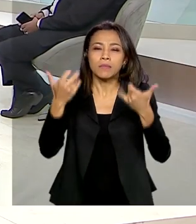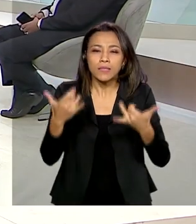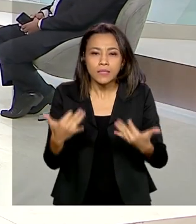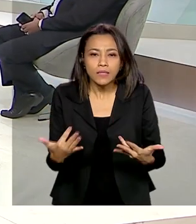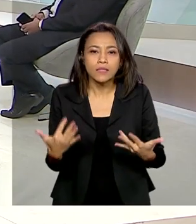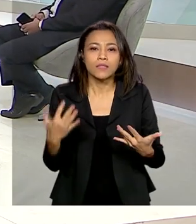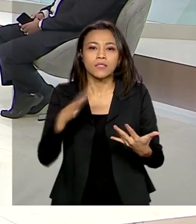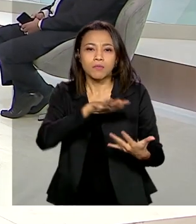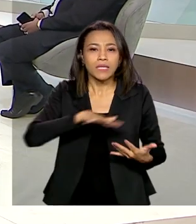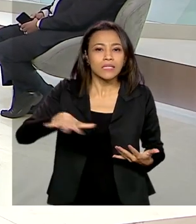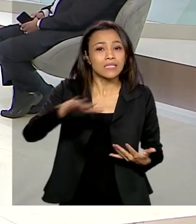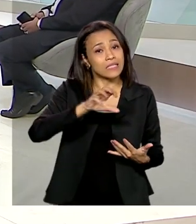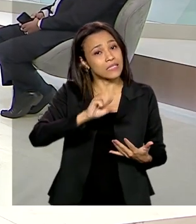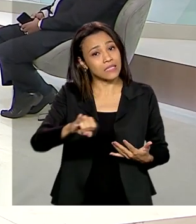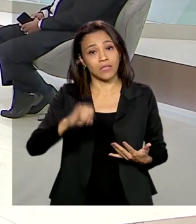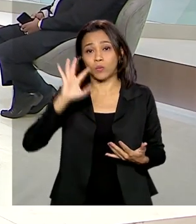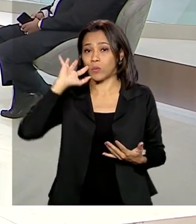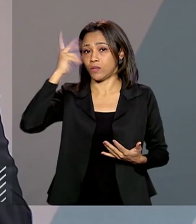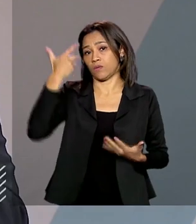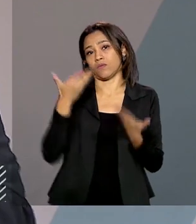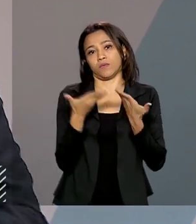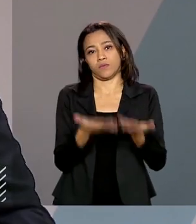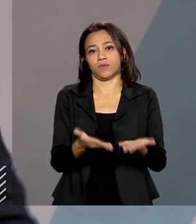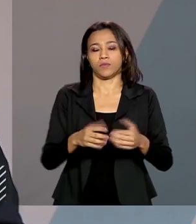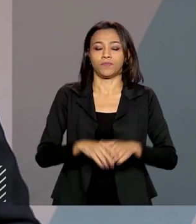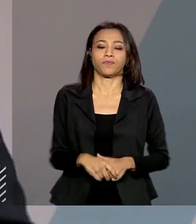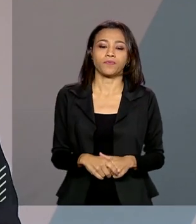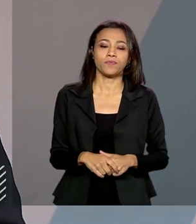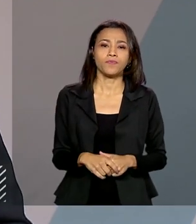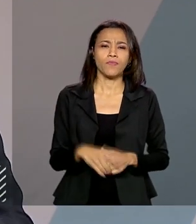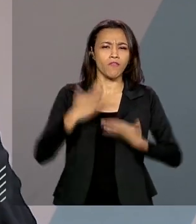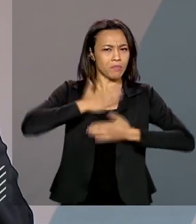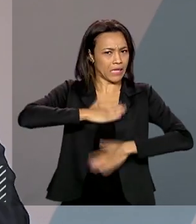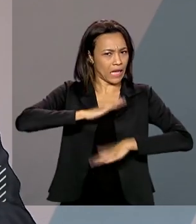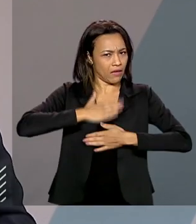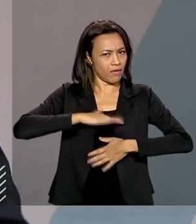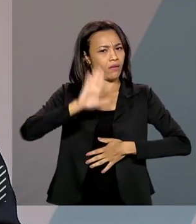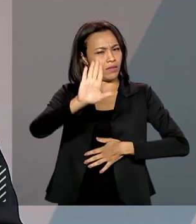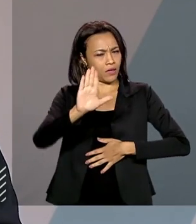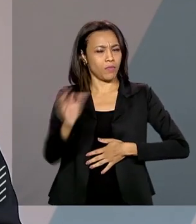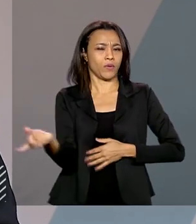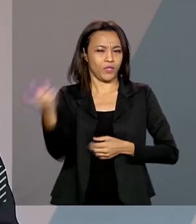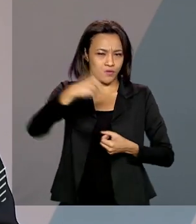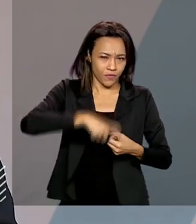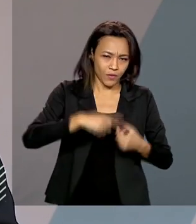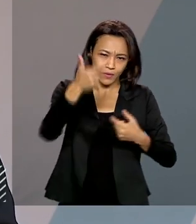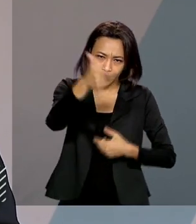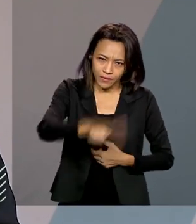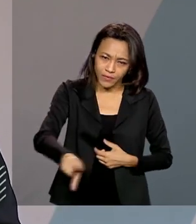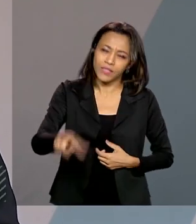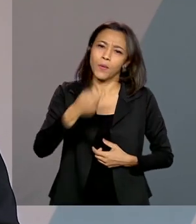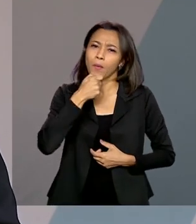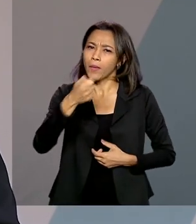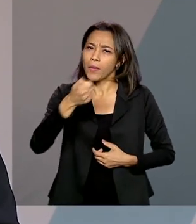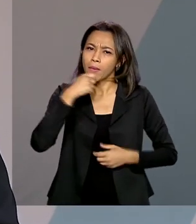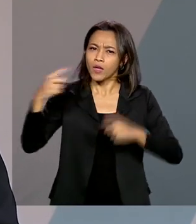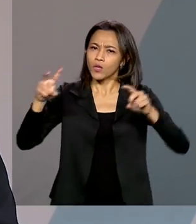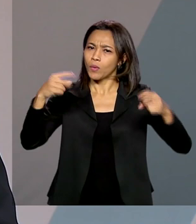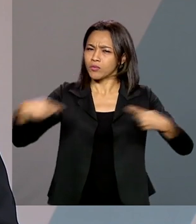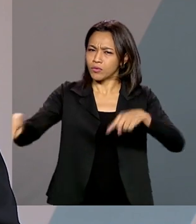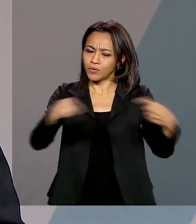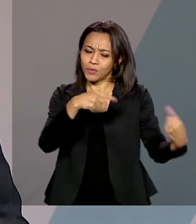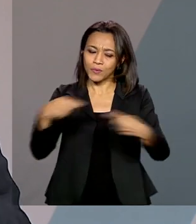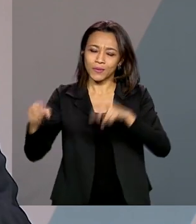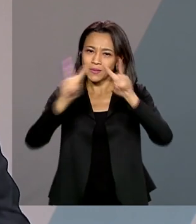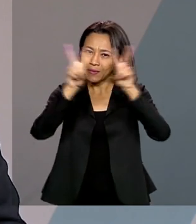tributária, senão não passa. Vamos para um rápido intervalo. Daqui a pouco, a gente volta aqui com a discussão no Brasil